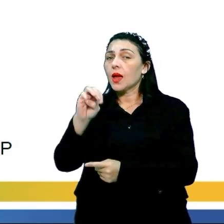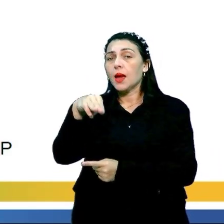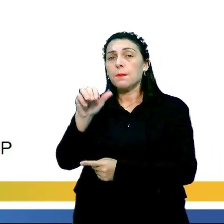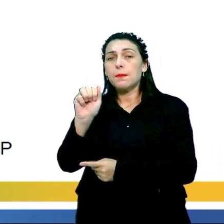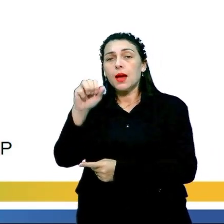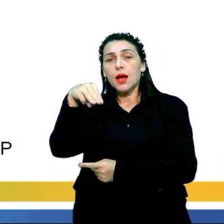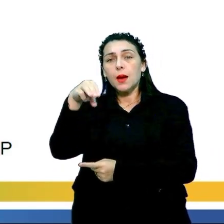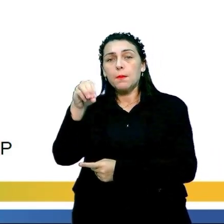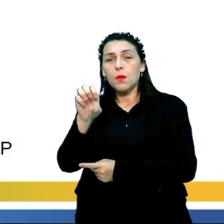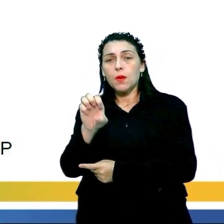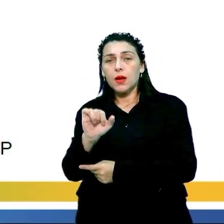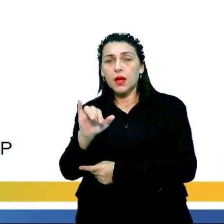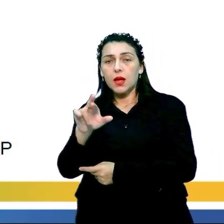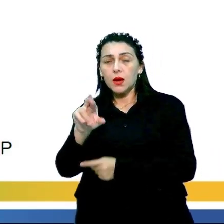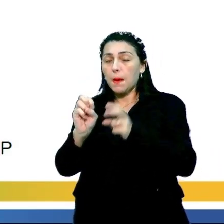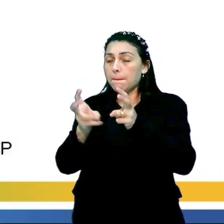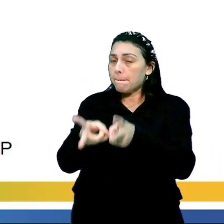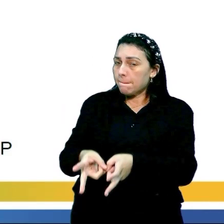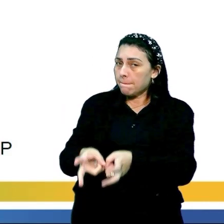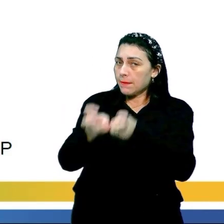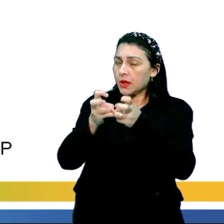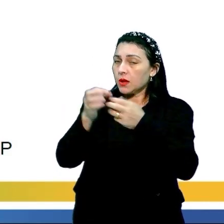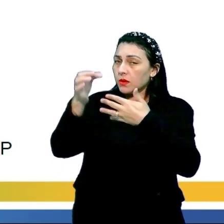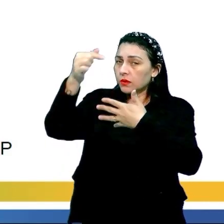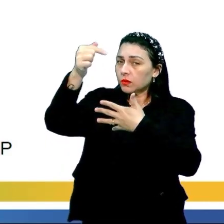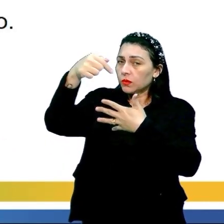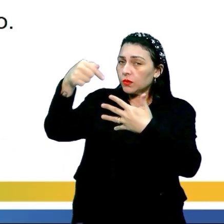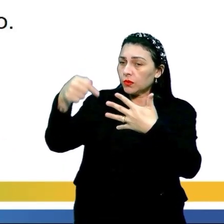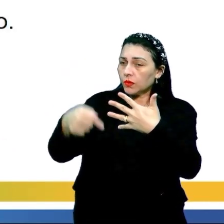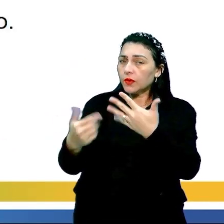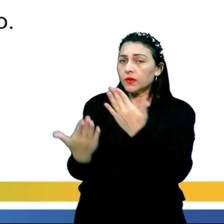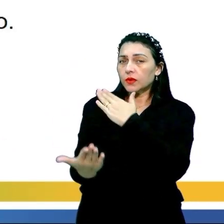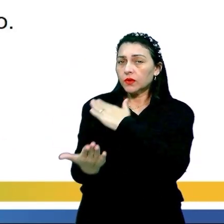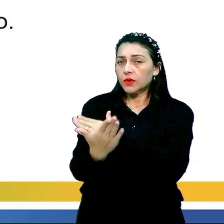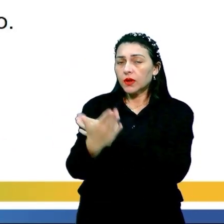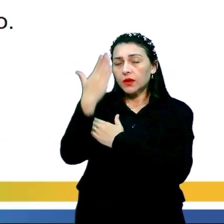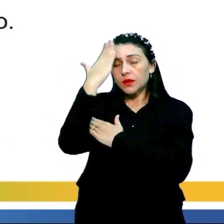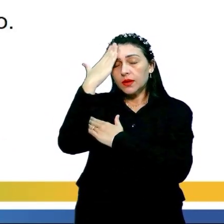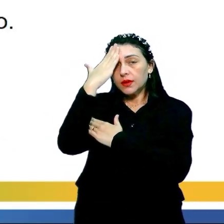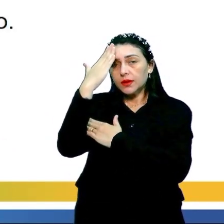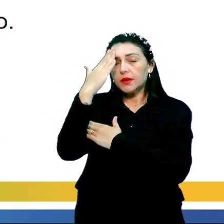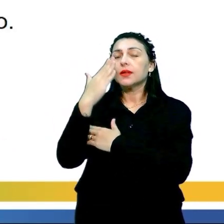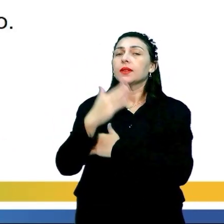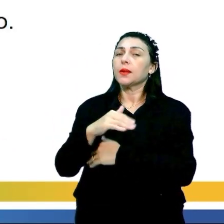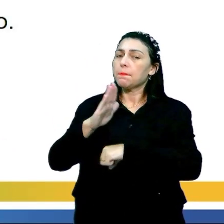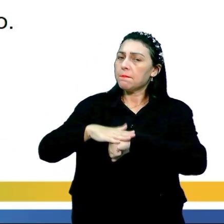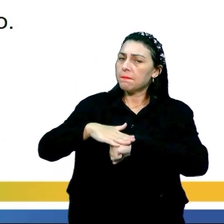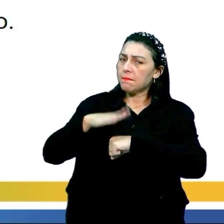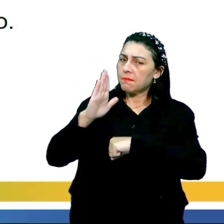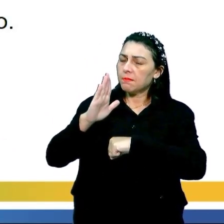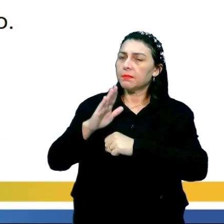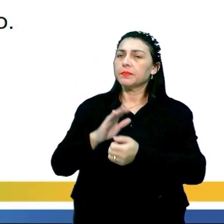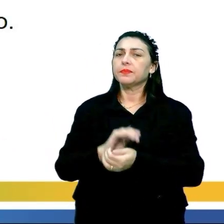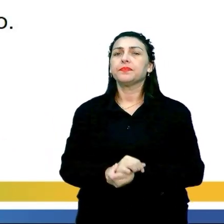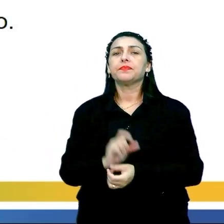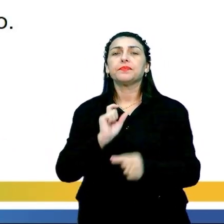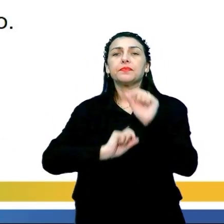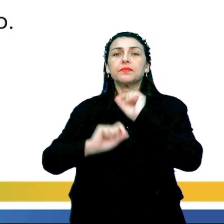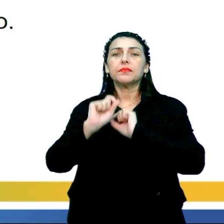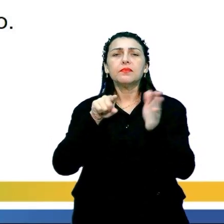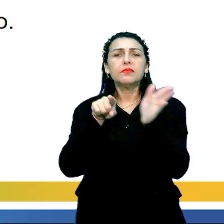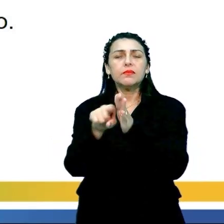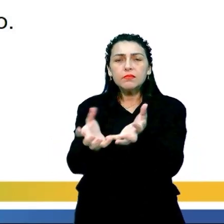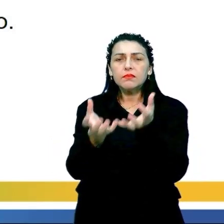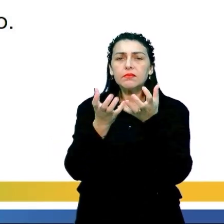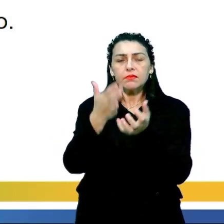O Mamoeiro. essa percepção desses elementos, vai nos ajudar a compreender muito mais o que a questão